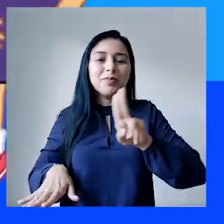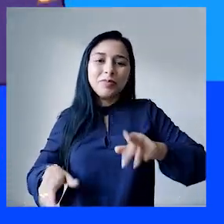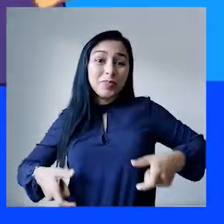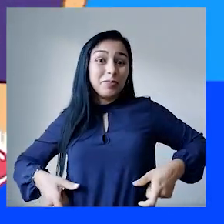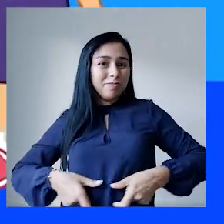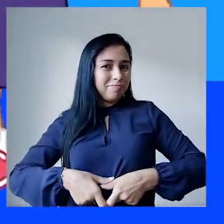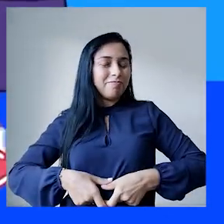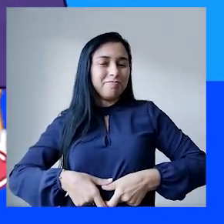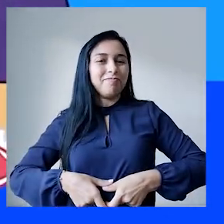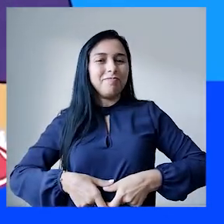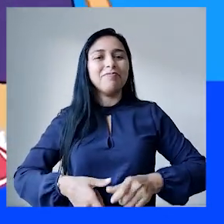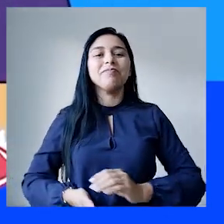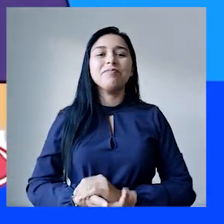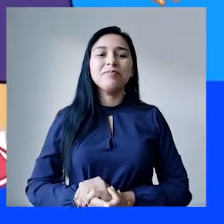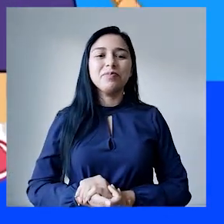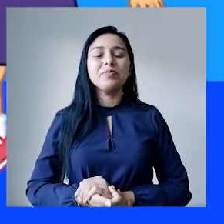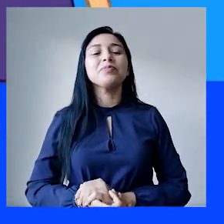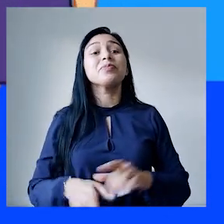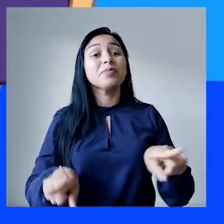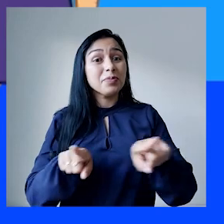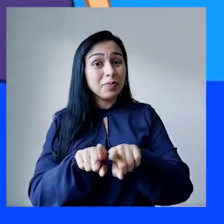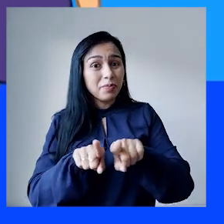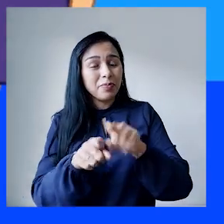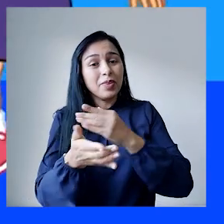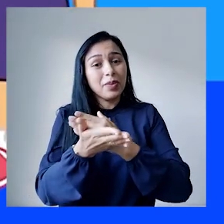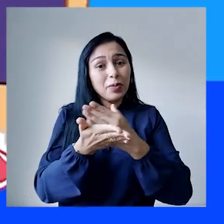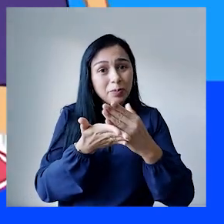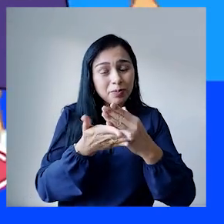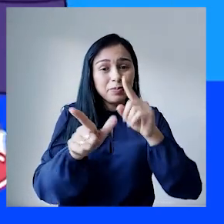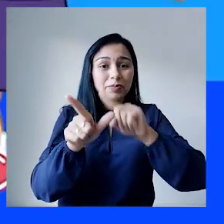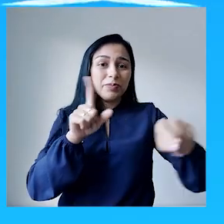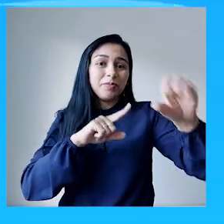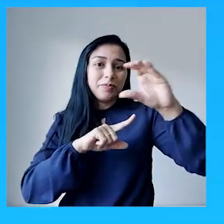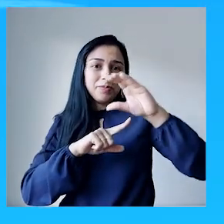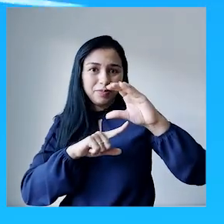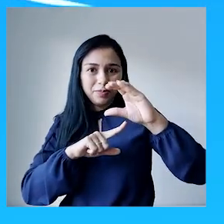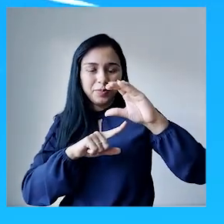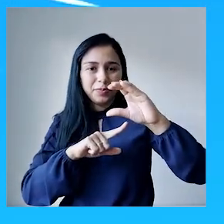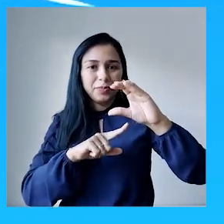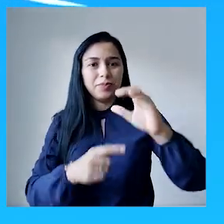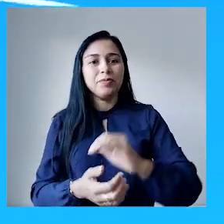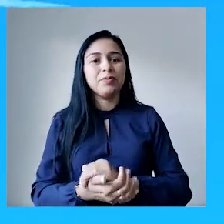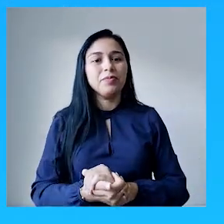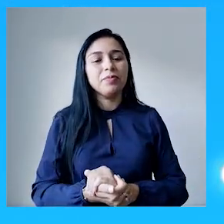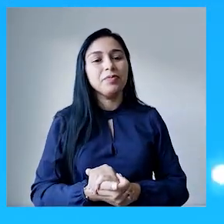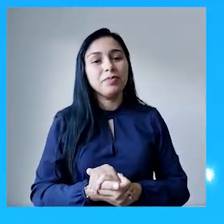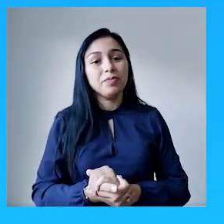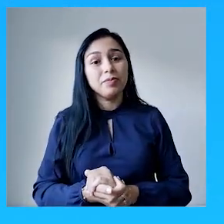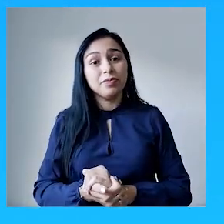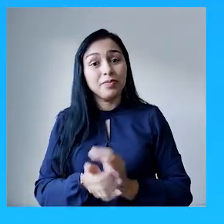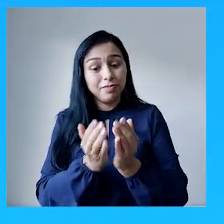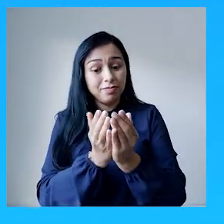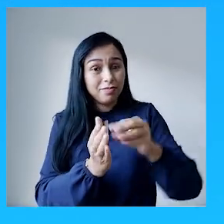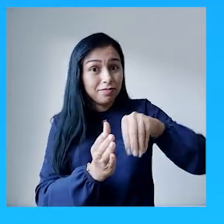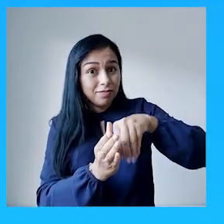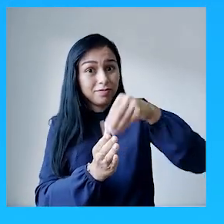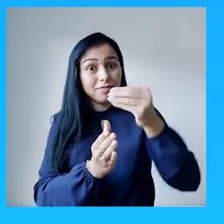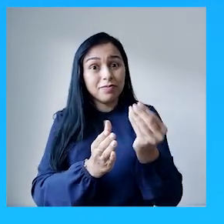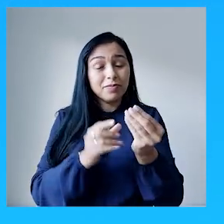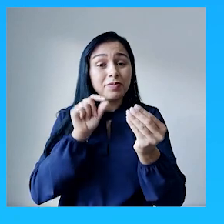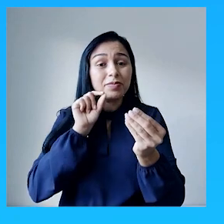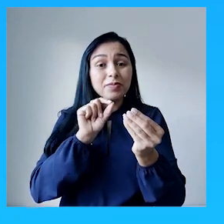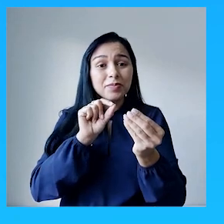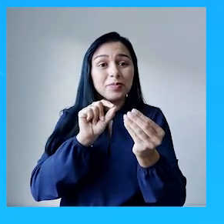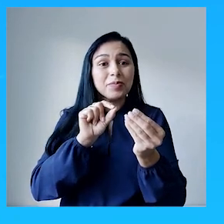Olha só. Cinto. Também começa com a letrinha C. O próximo é um